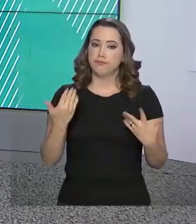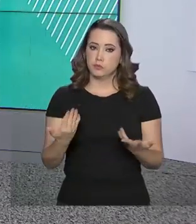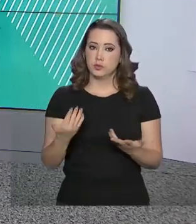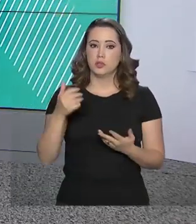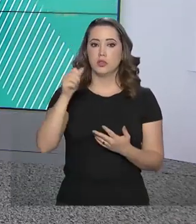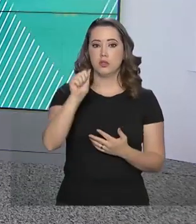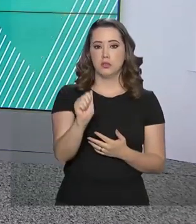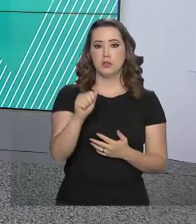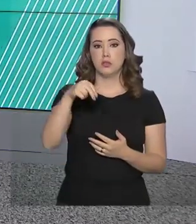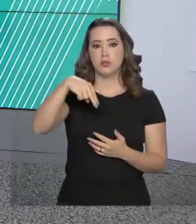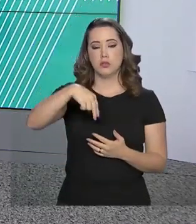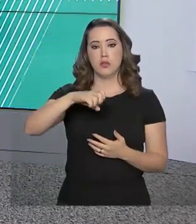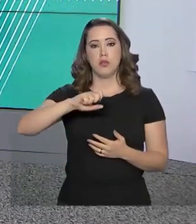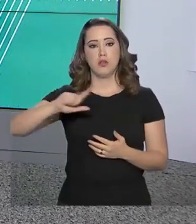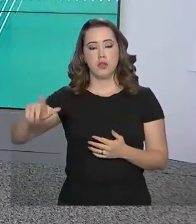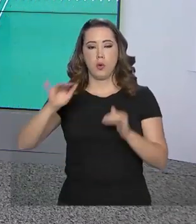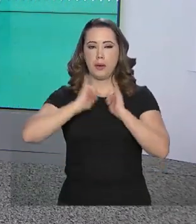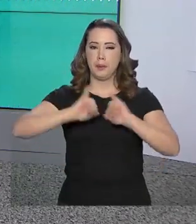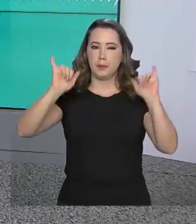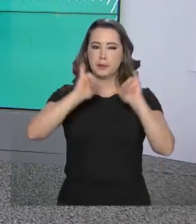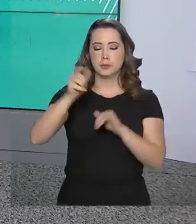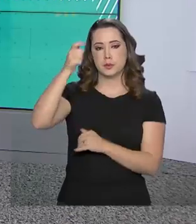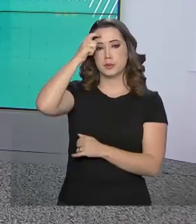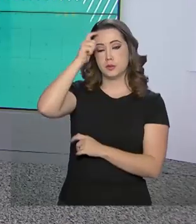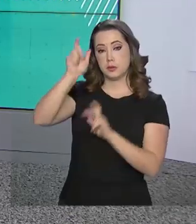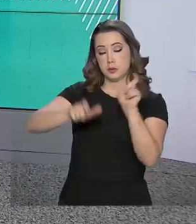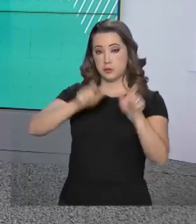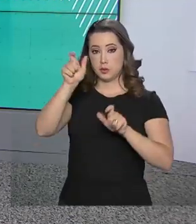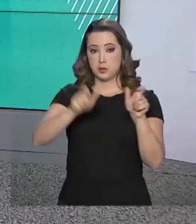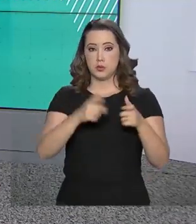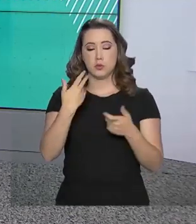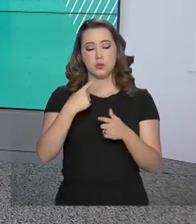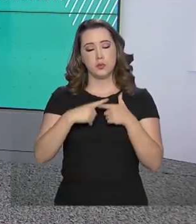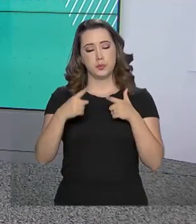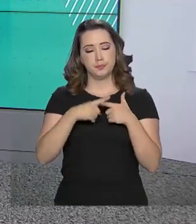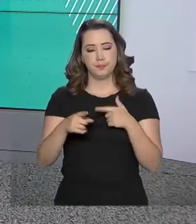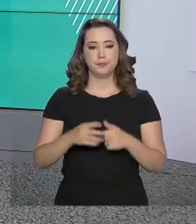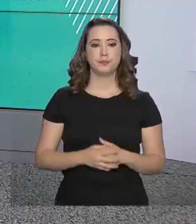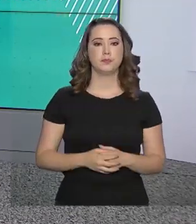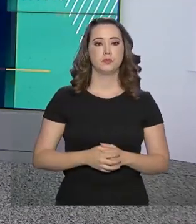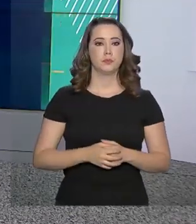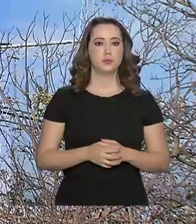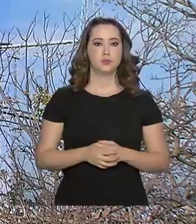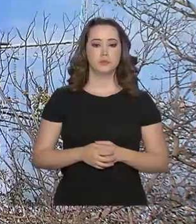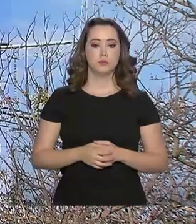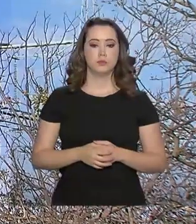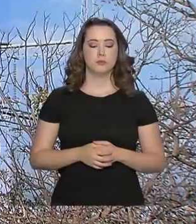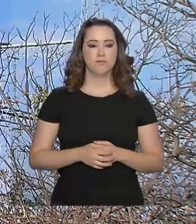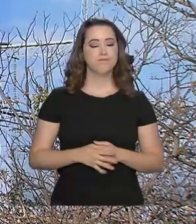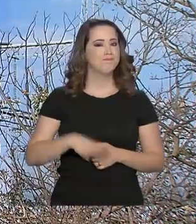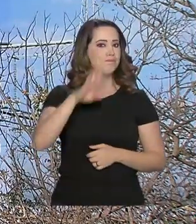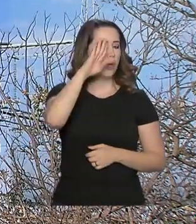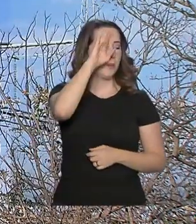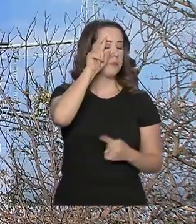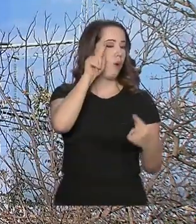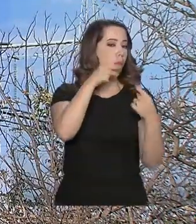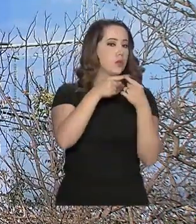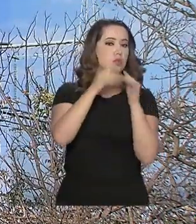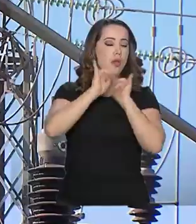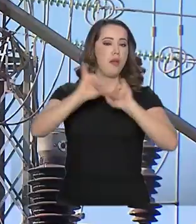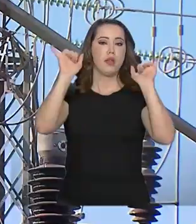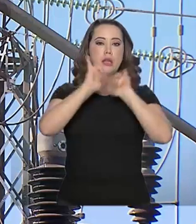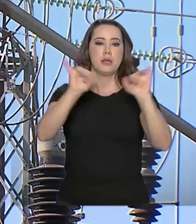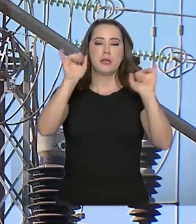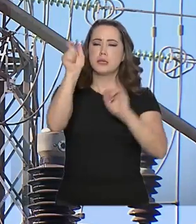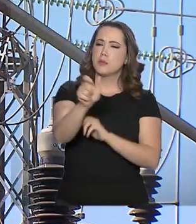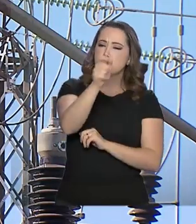Energia Elétrica lançou uma campanha para conscientizar a população sobre esses riscos. O principal objetivo da campanha